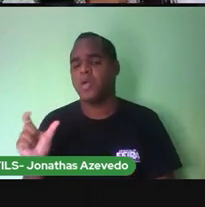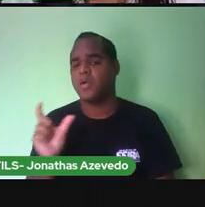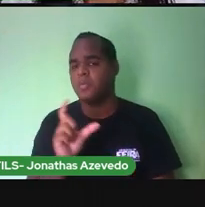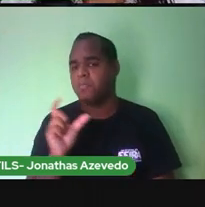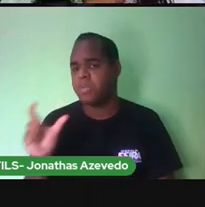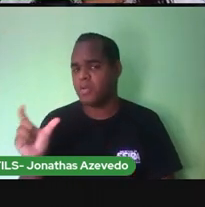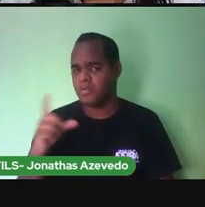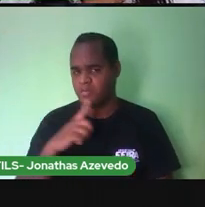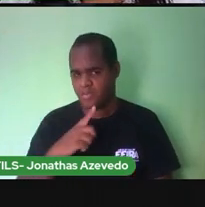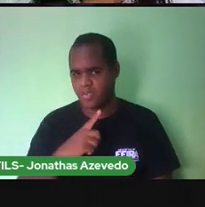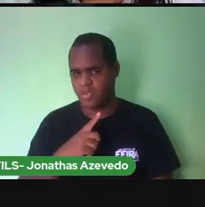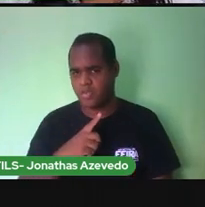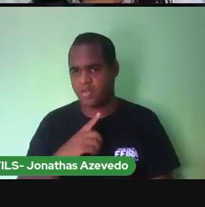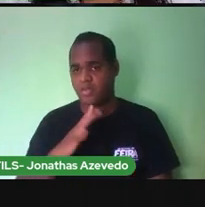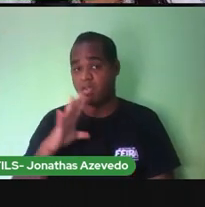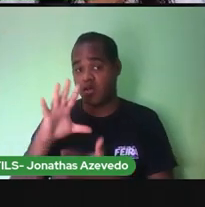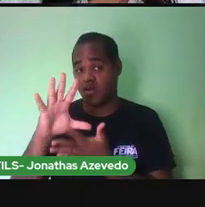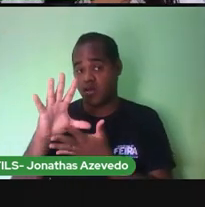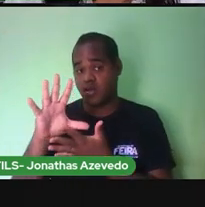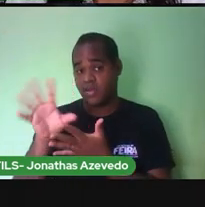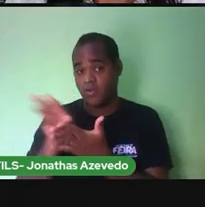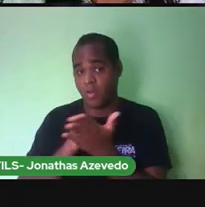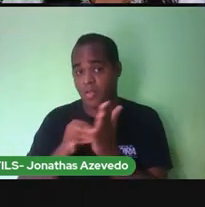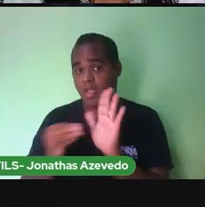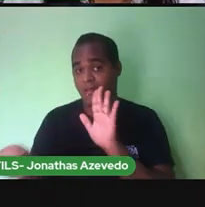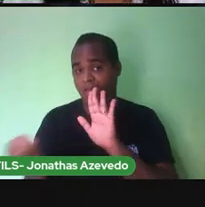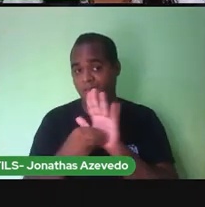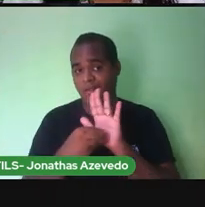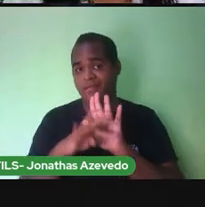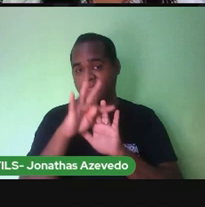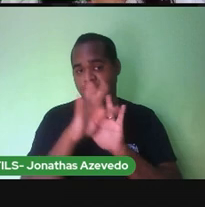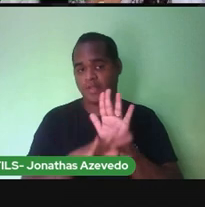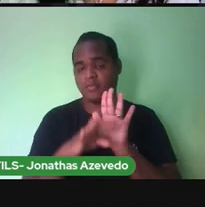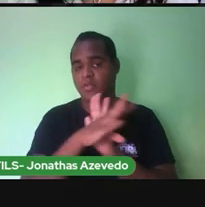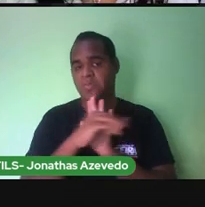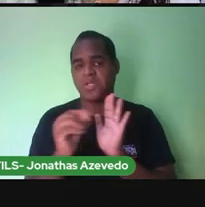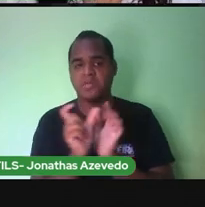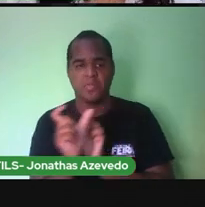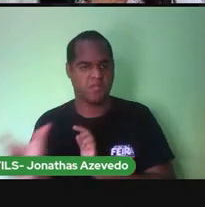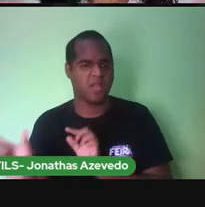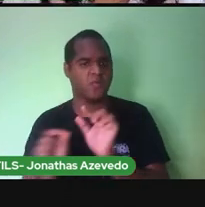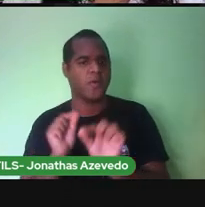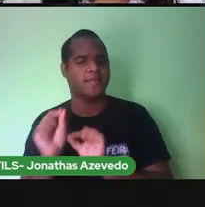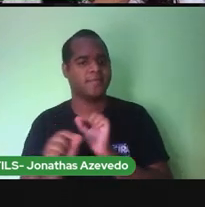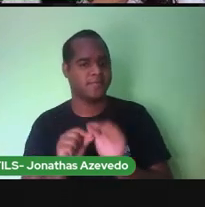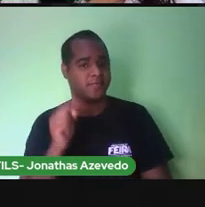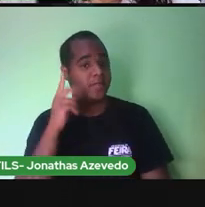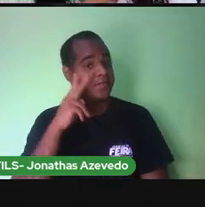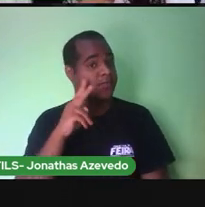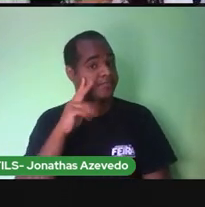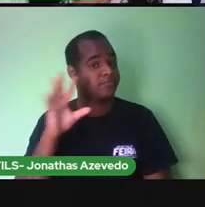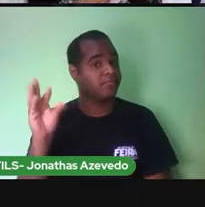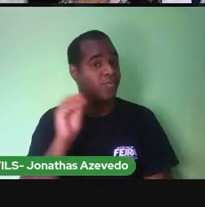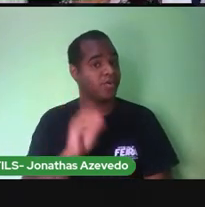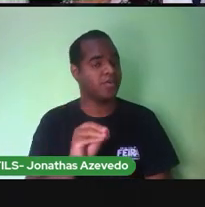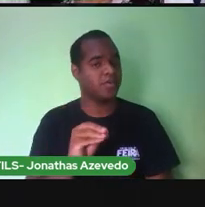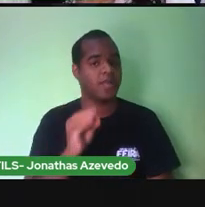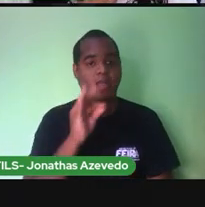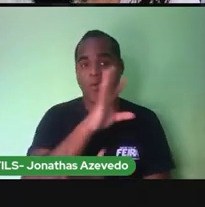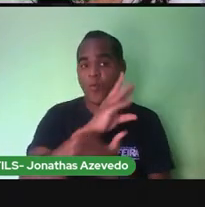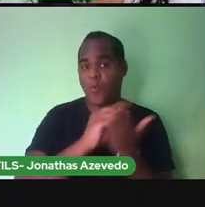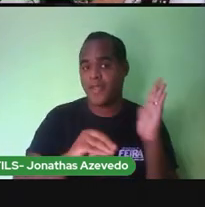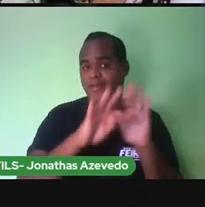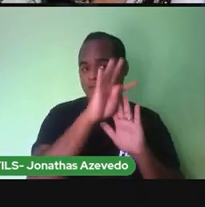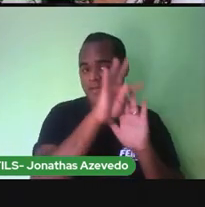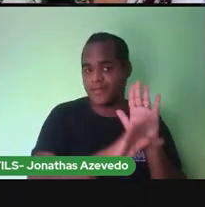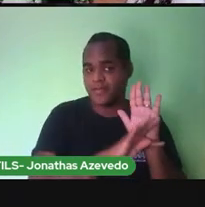rimas? Vocês lembram que são as rimas? Ótimo Então Vamos copiar